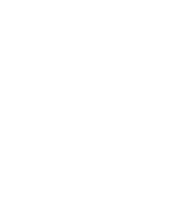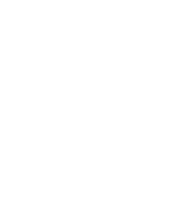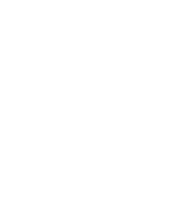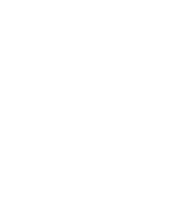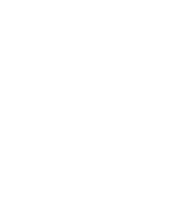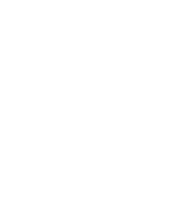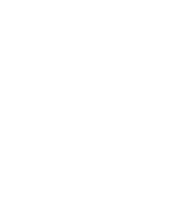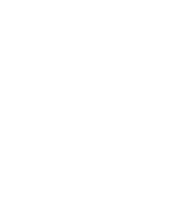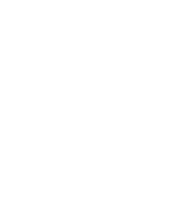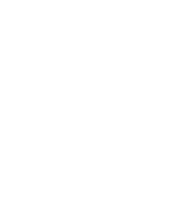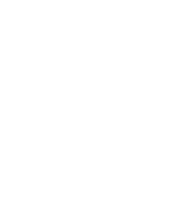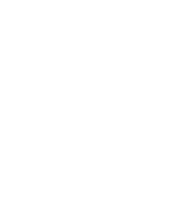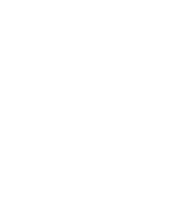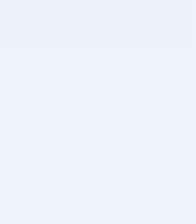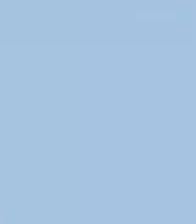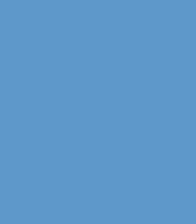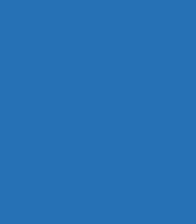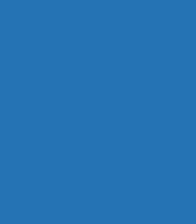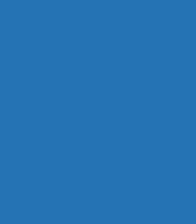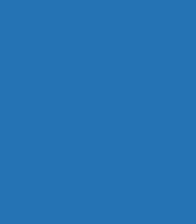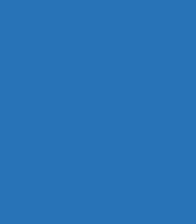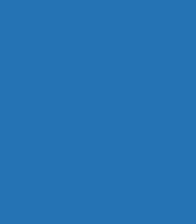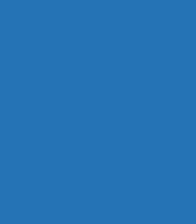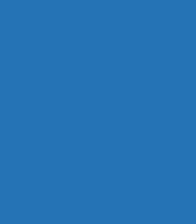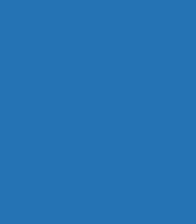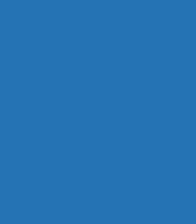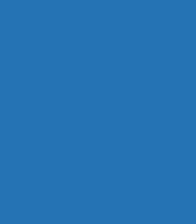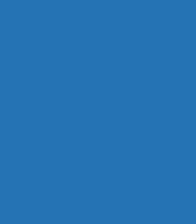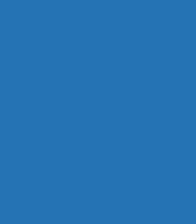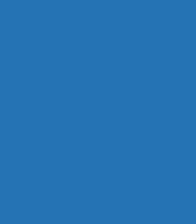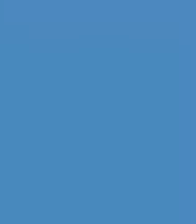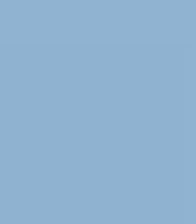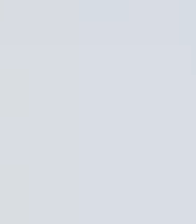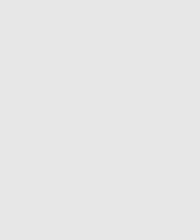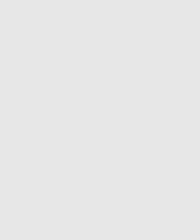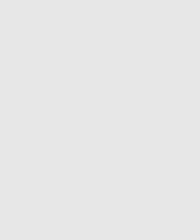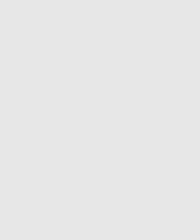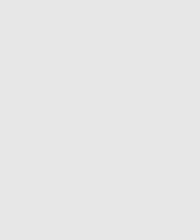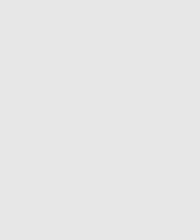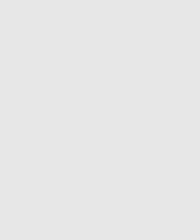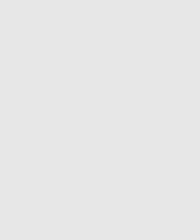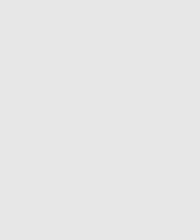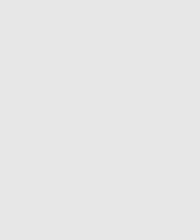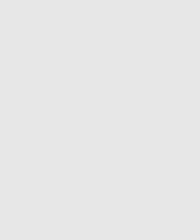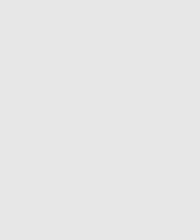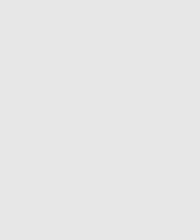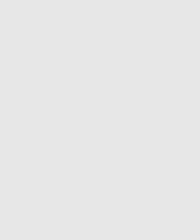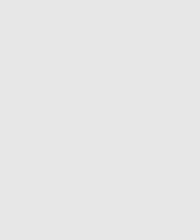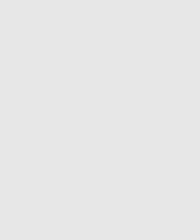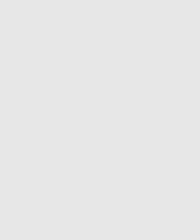se inscreva